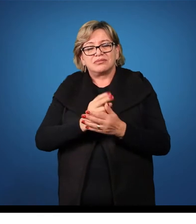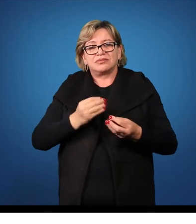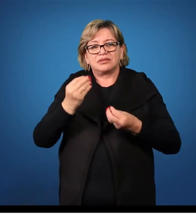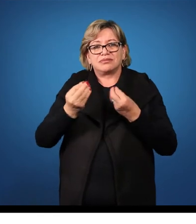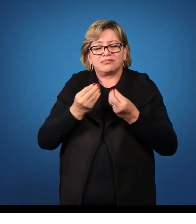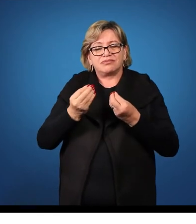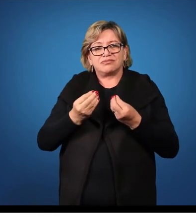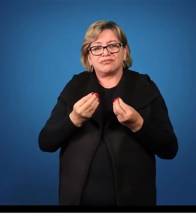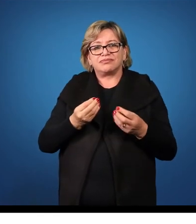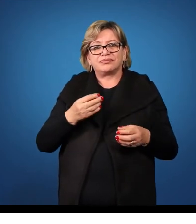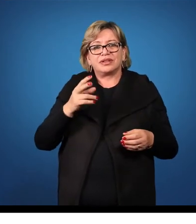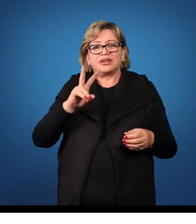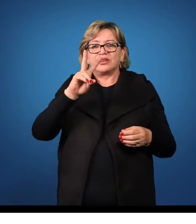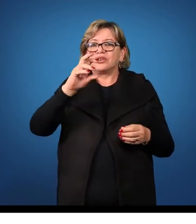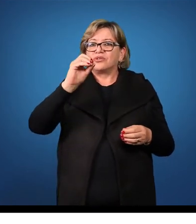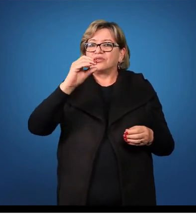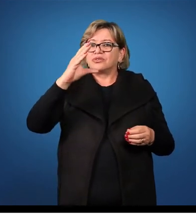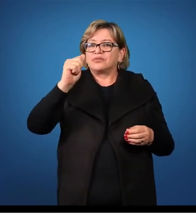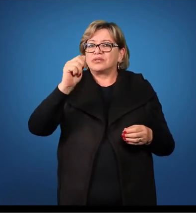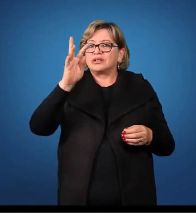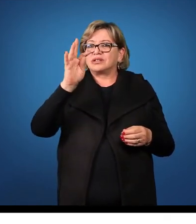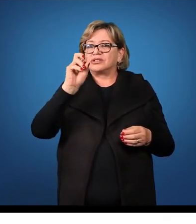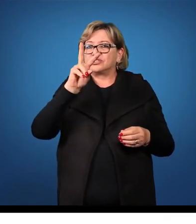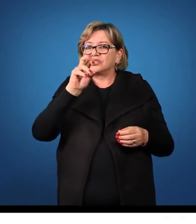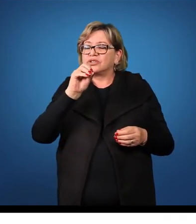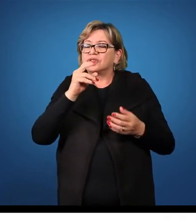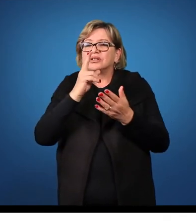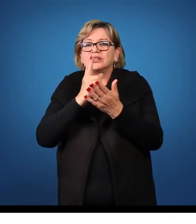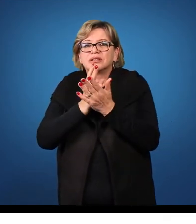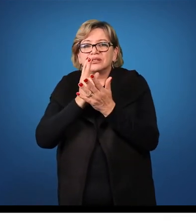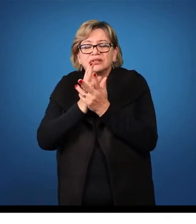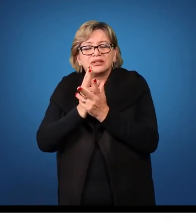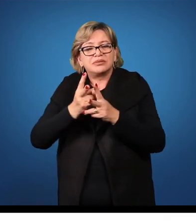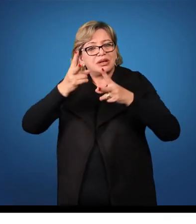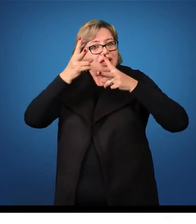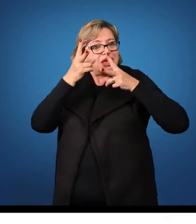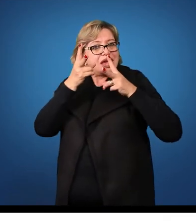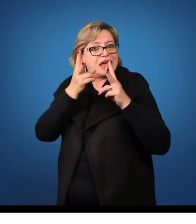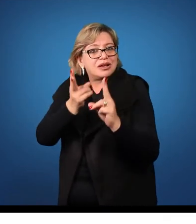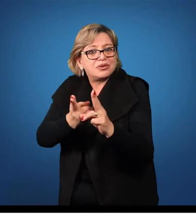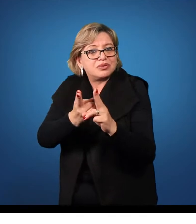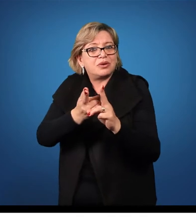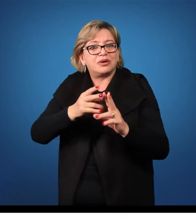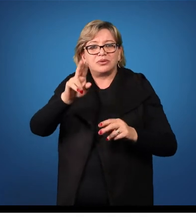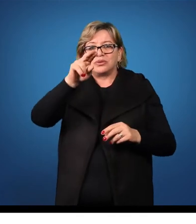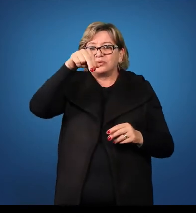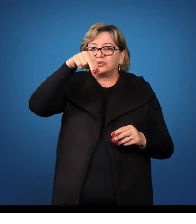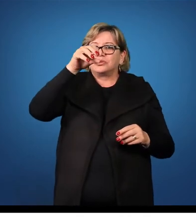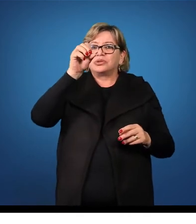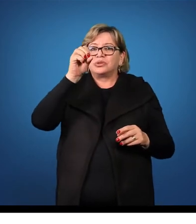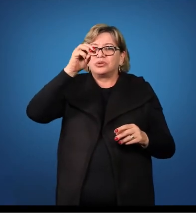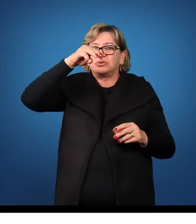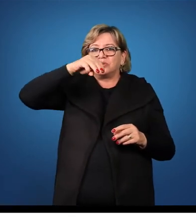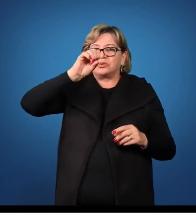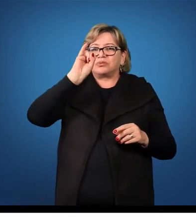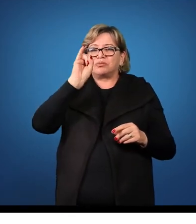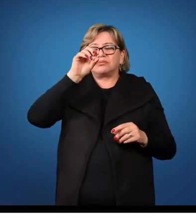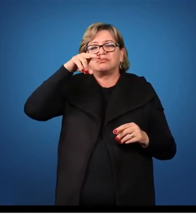da terceira declinação será sempre, sempre igual ao nominativo.